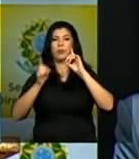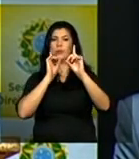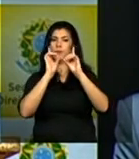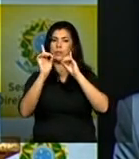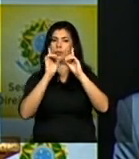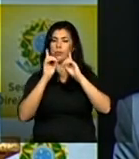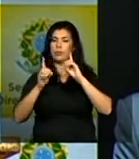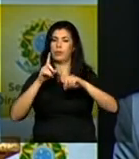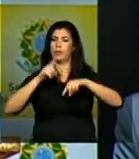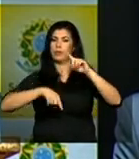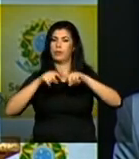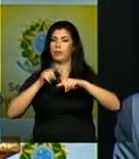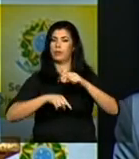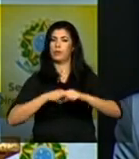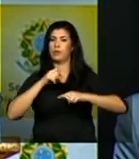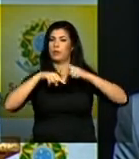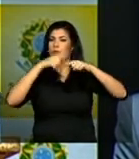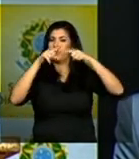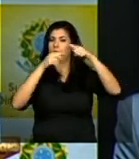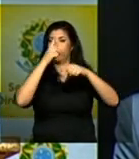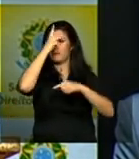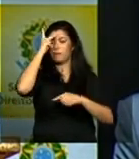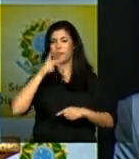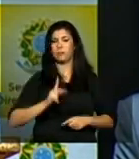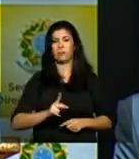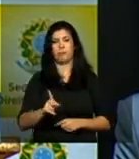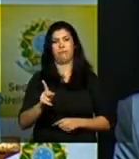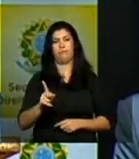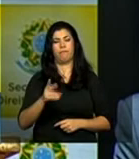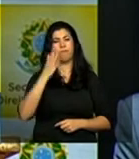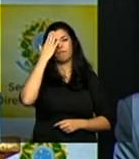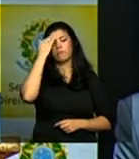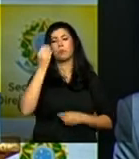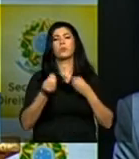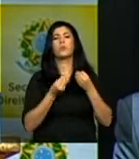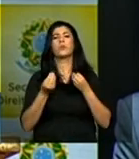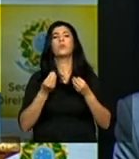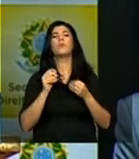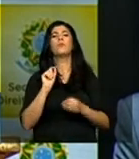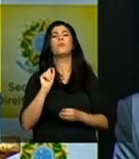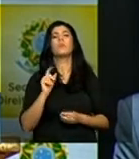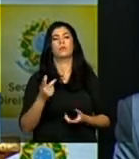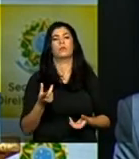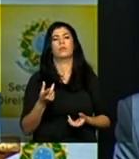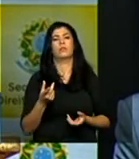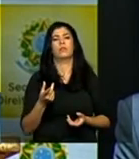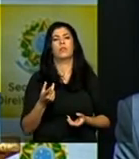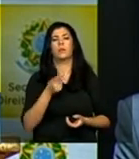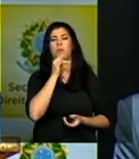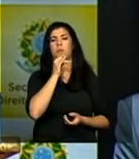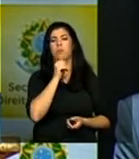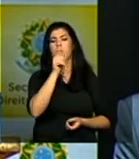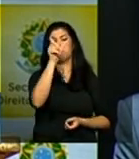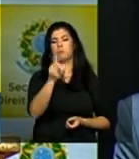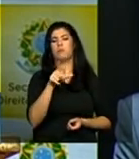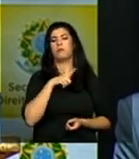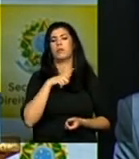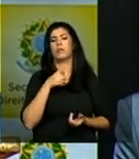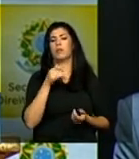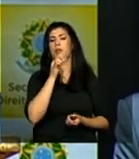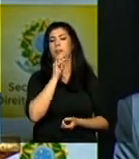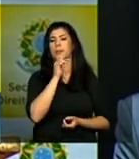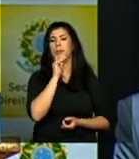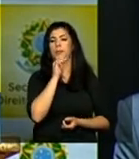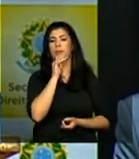com as gerações que não vivenciaram que não sabem entende o que que é você ter inclusive